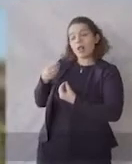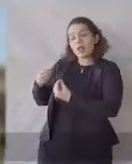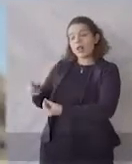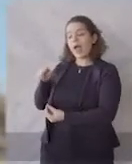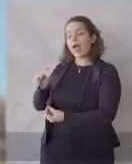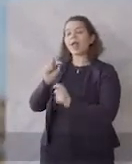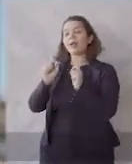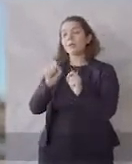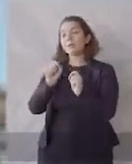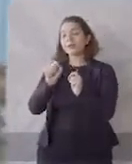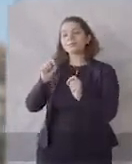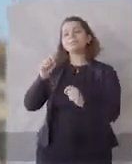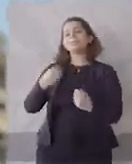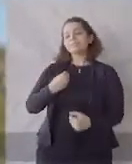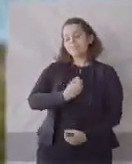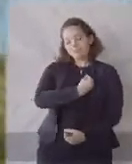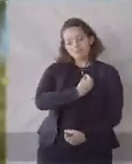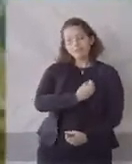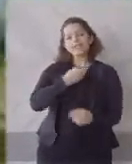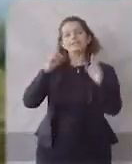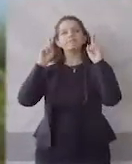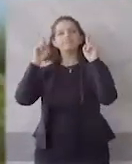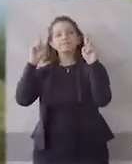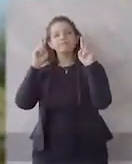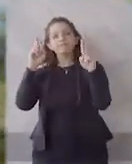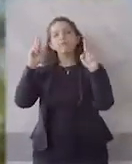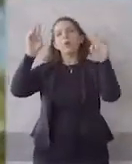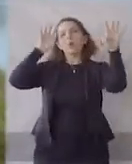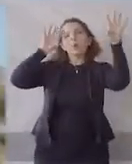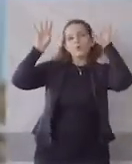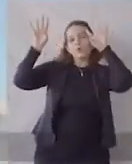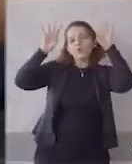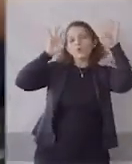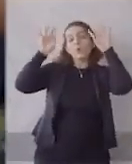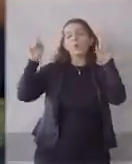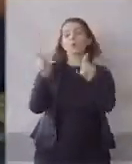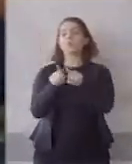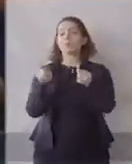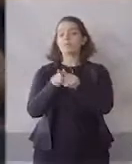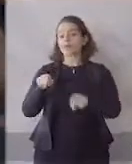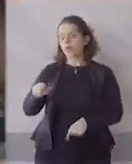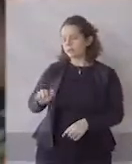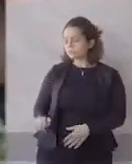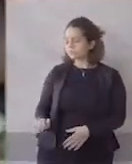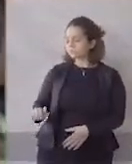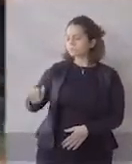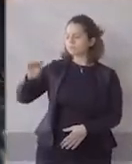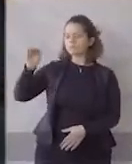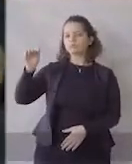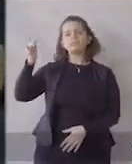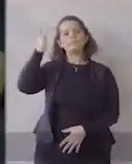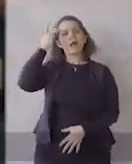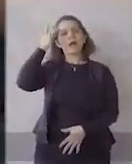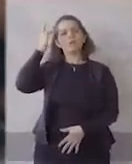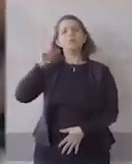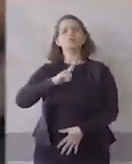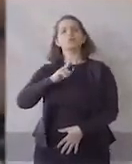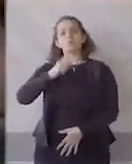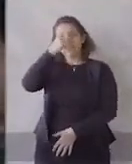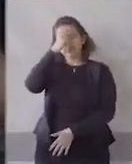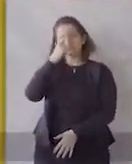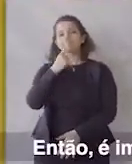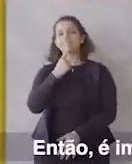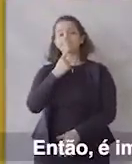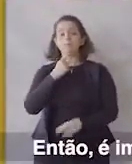faz também criar nela uma expectativa de vida, sonhos e ainda assim trabalhar a personalidade dela na vida